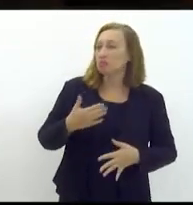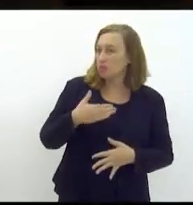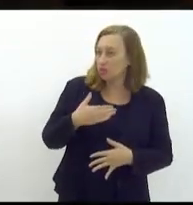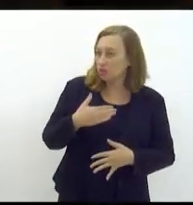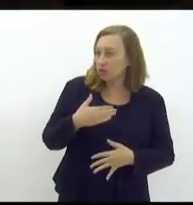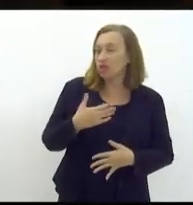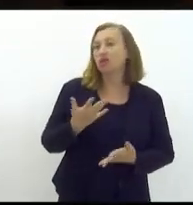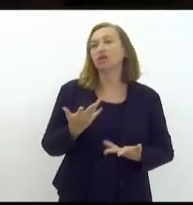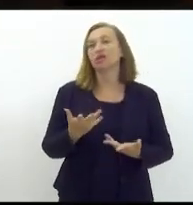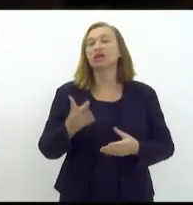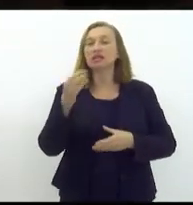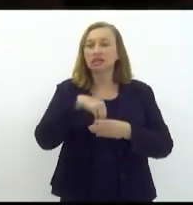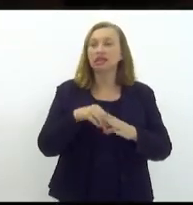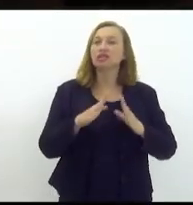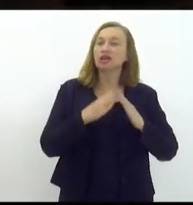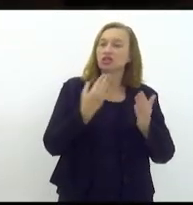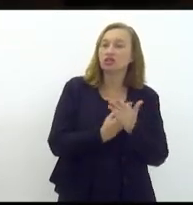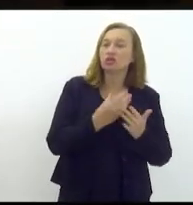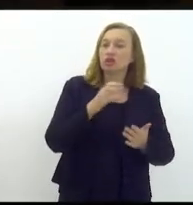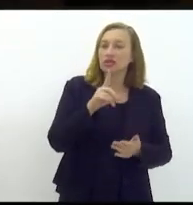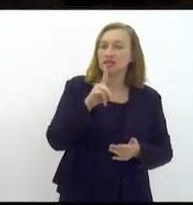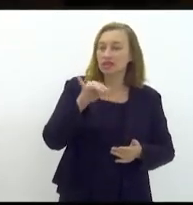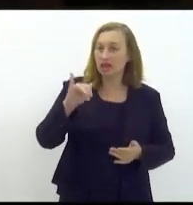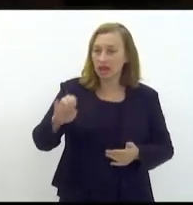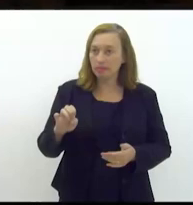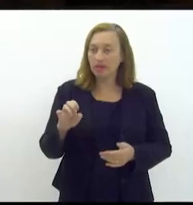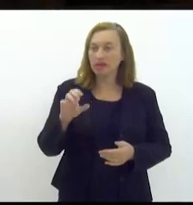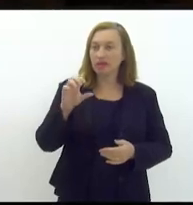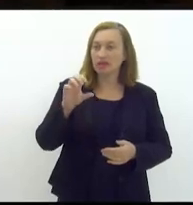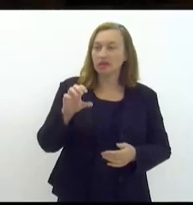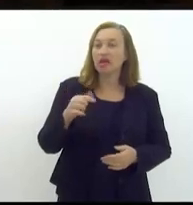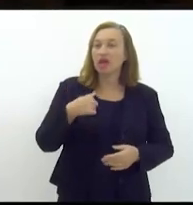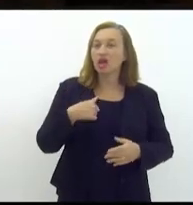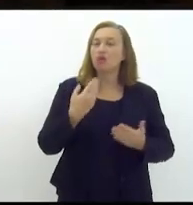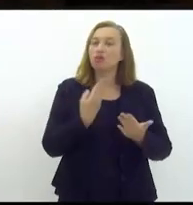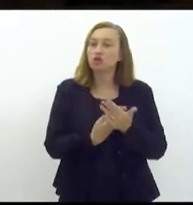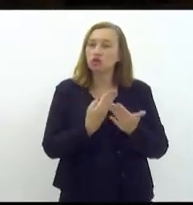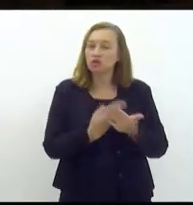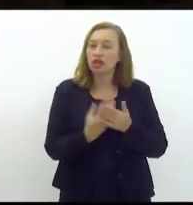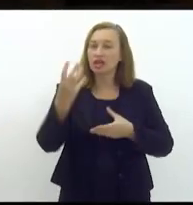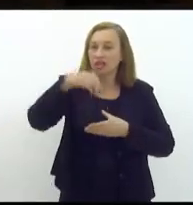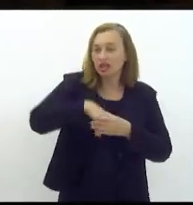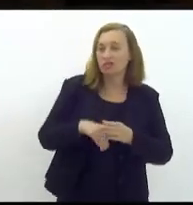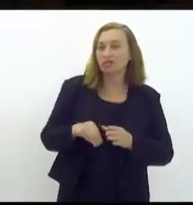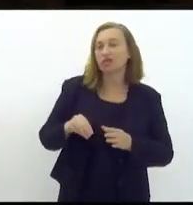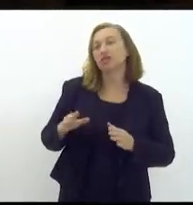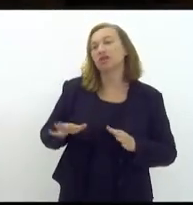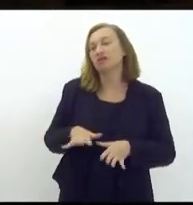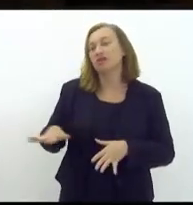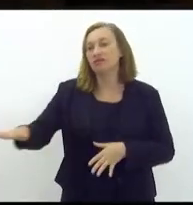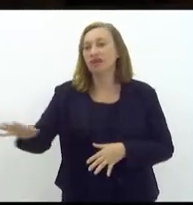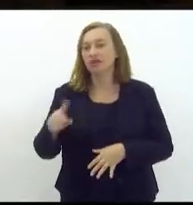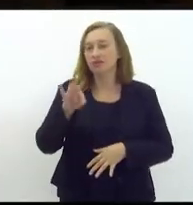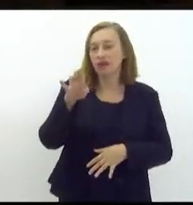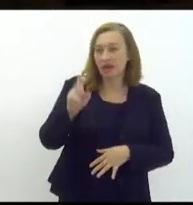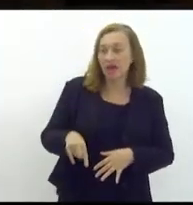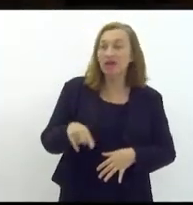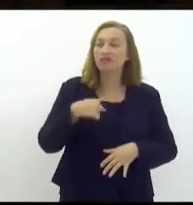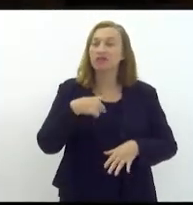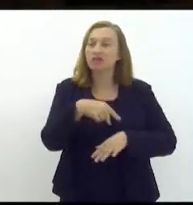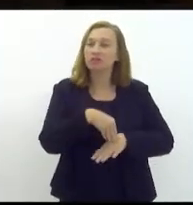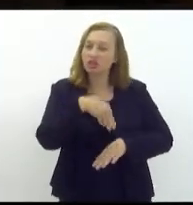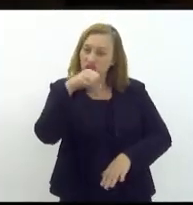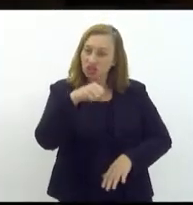inclusive dentro da escola CIEP César Perneto eu estudei em Brizolão dentro da favela da maré fiz mestrado doutorado